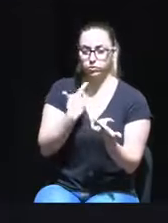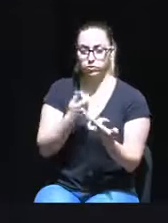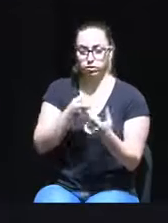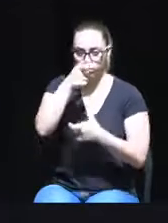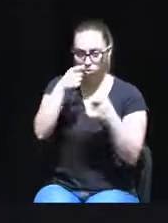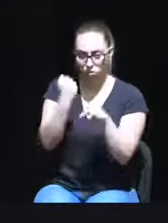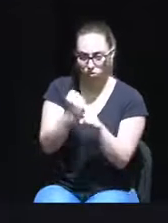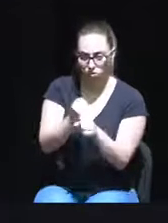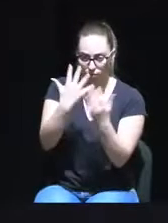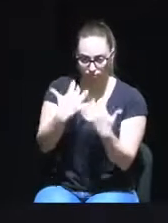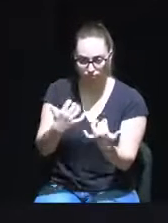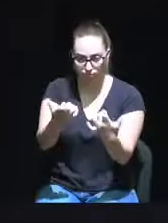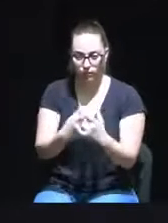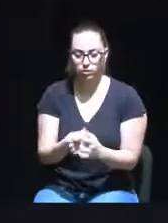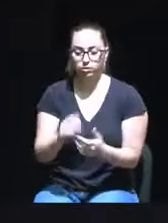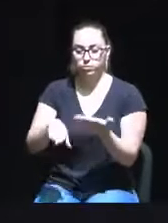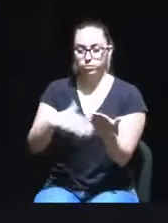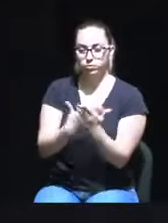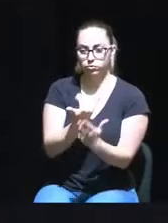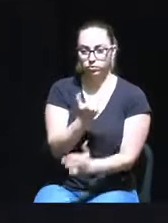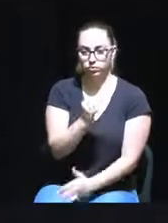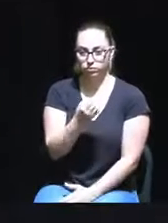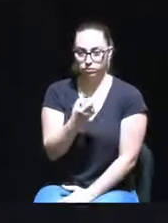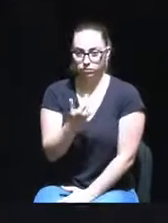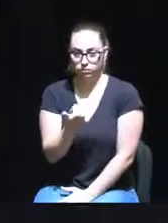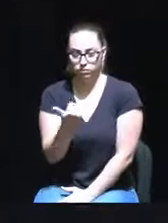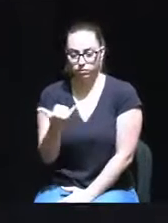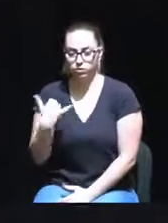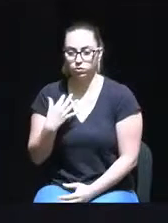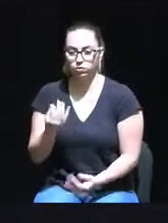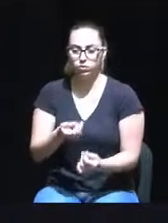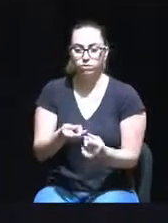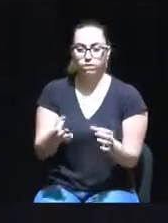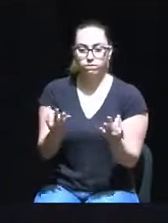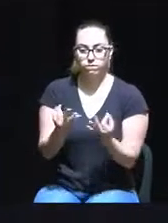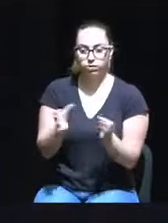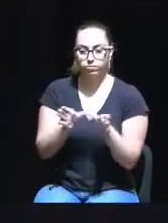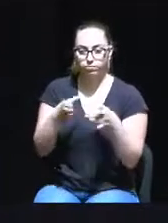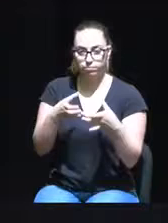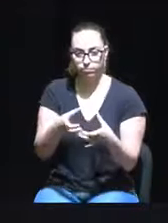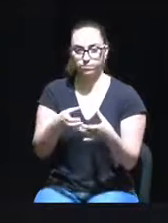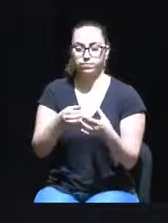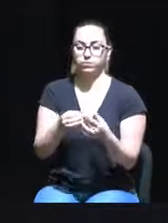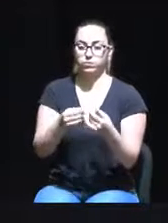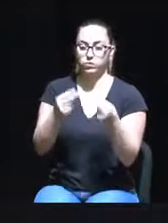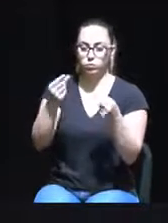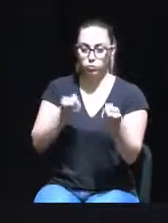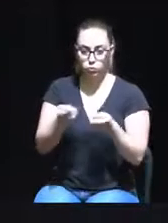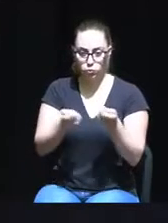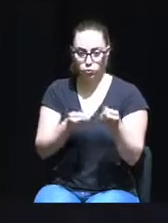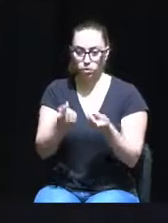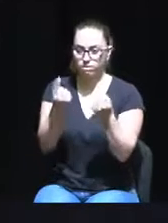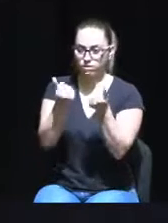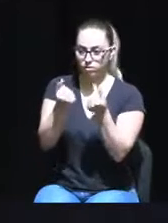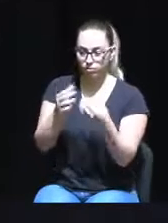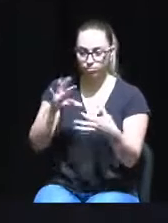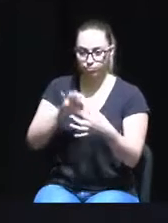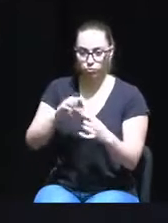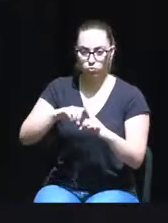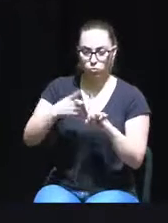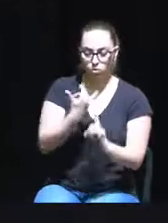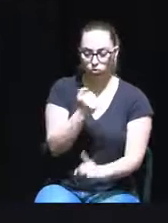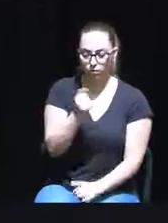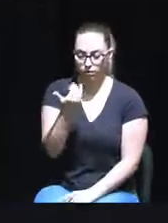Pela proposta nº 199 de 2022, o Executivo apresenta-nos o relatório de gestão e as demonstrações financeiras e orçamentais referentes ao ano